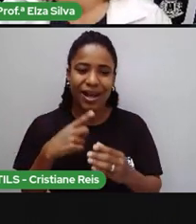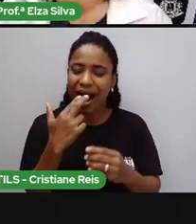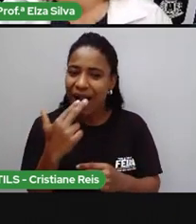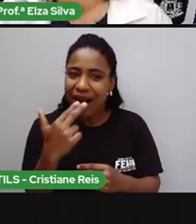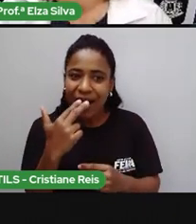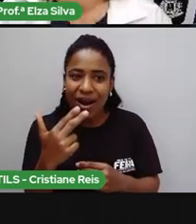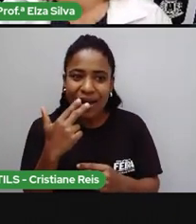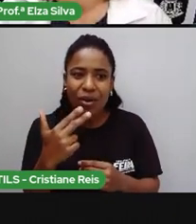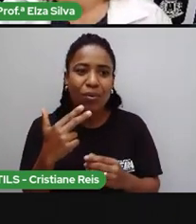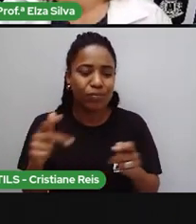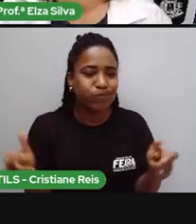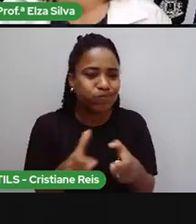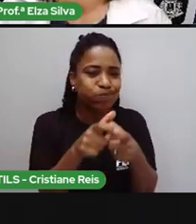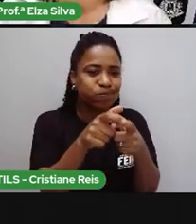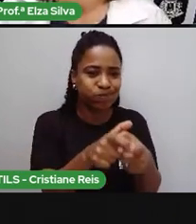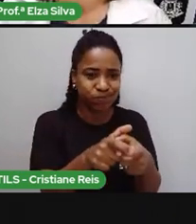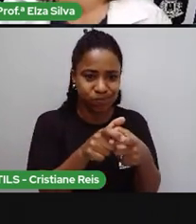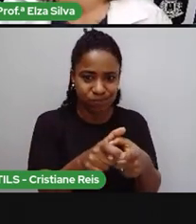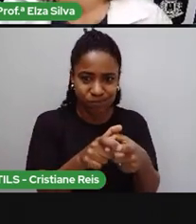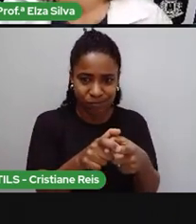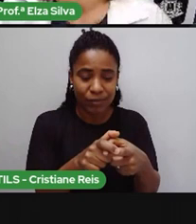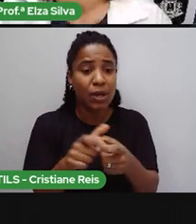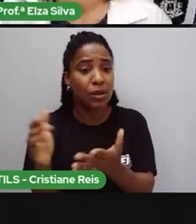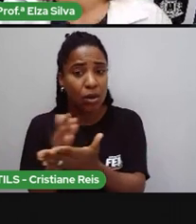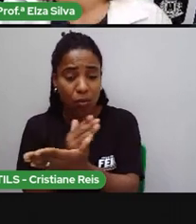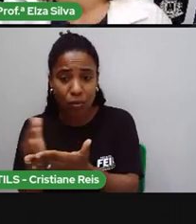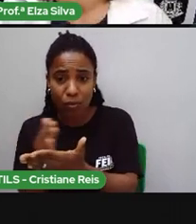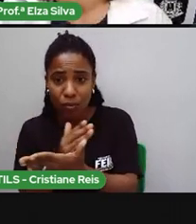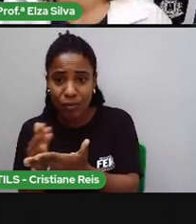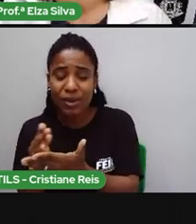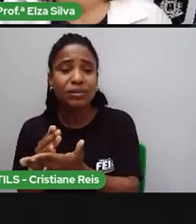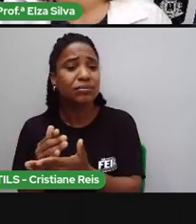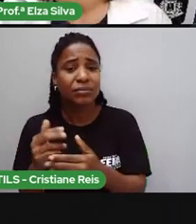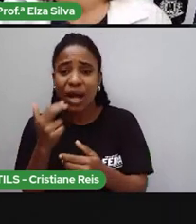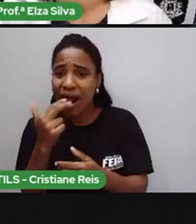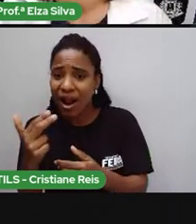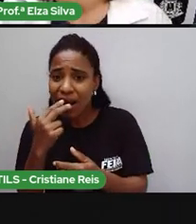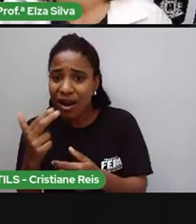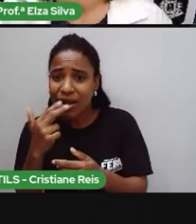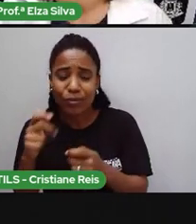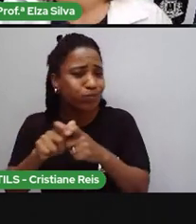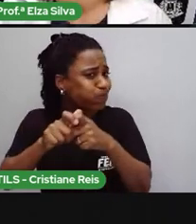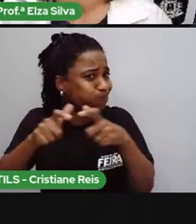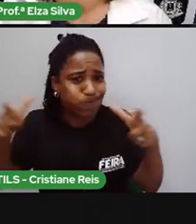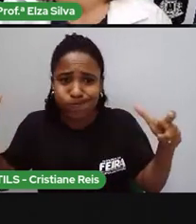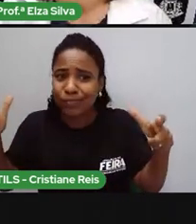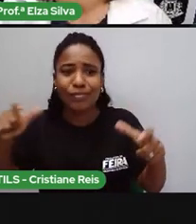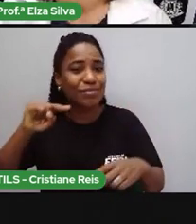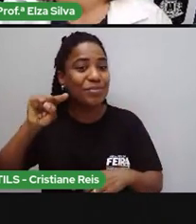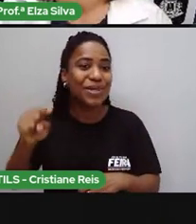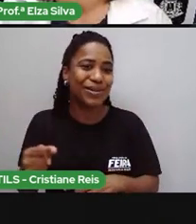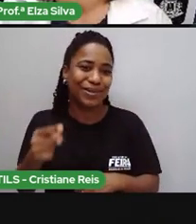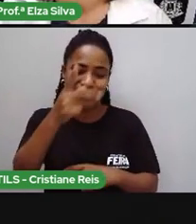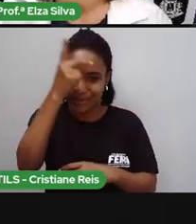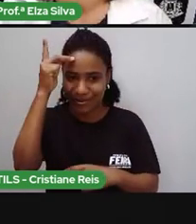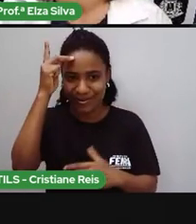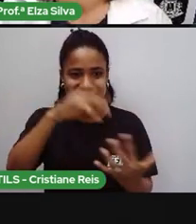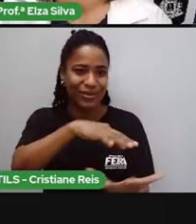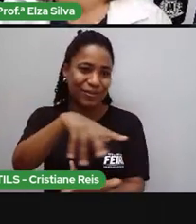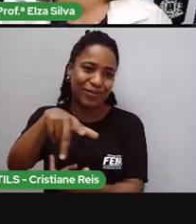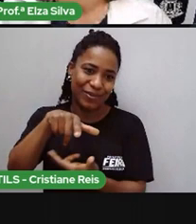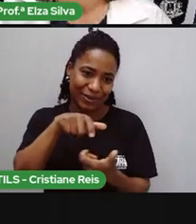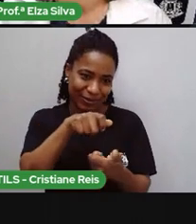pequenas e ao mesmo tempo umas poucas línguas que são faladas por milhões de pessoas em todo o mundo.